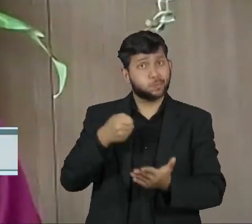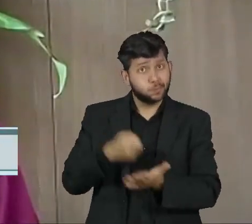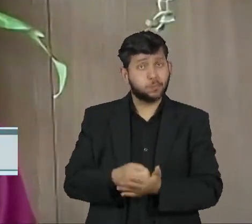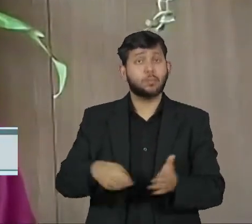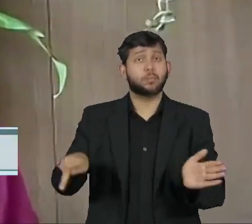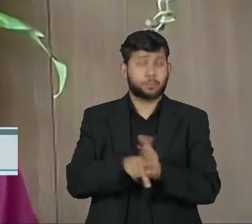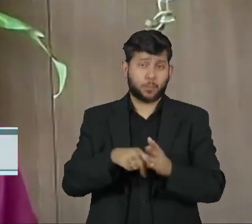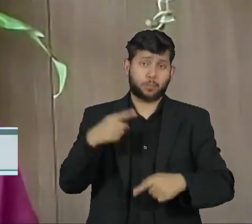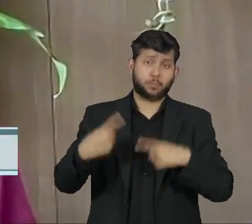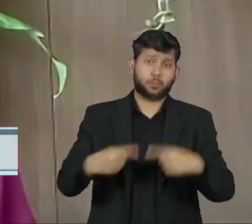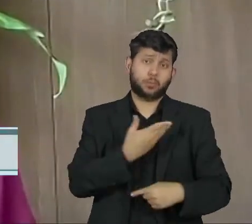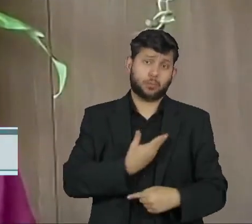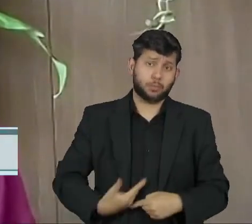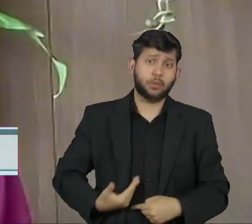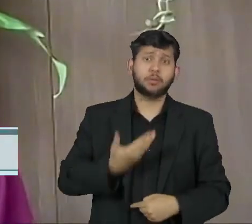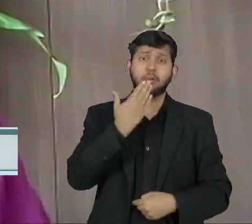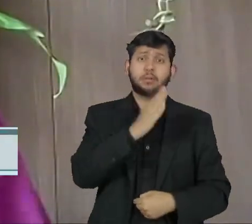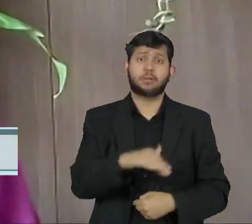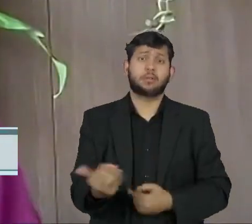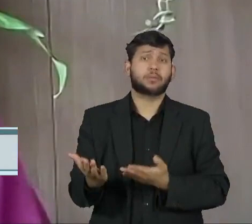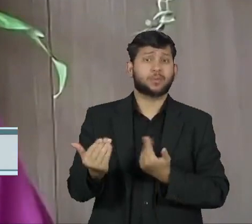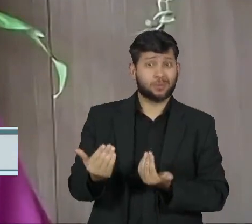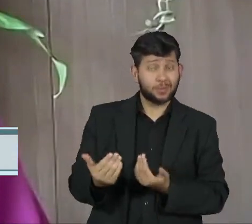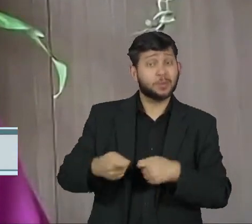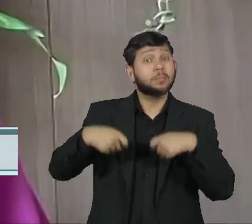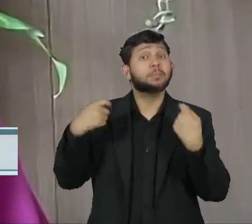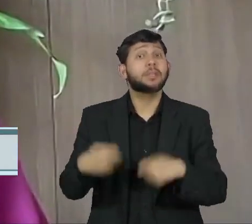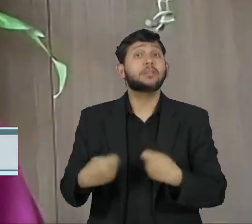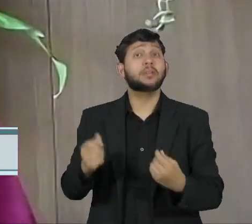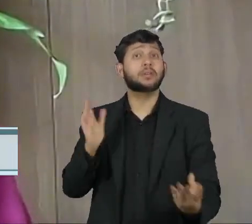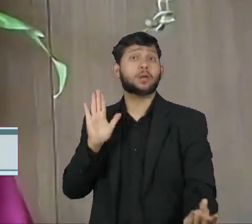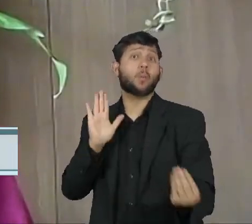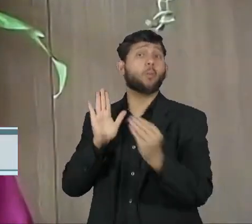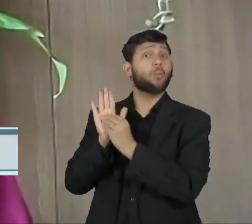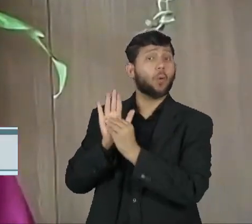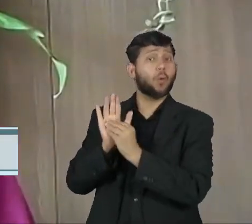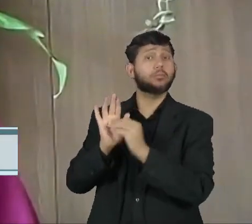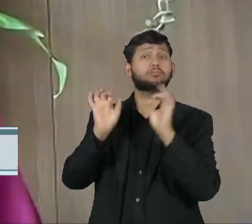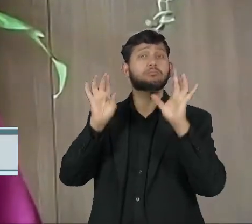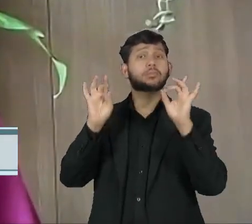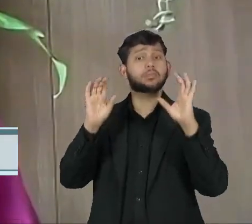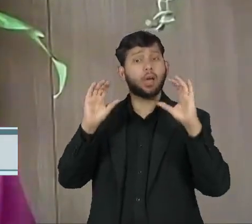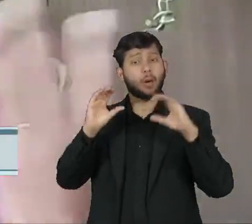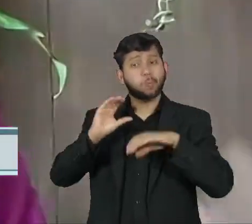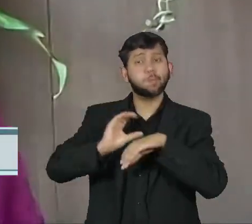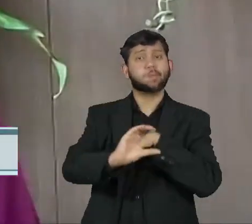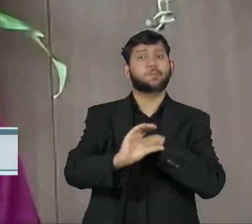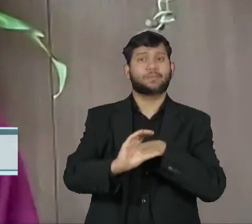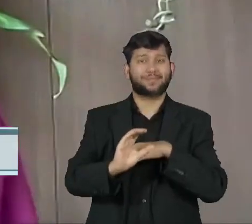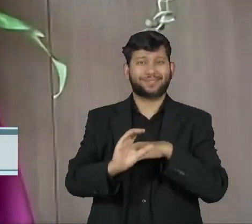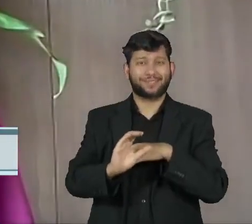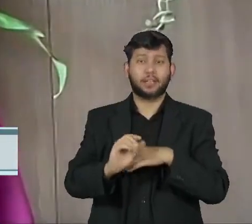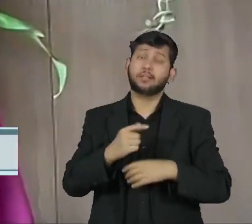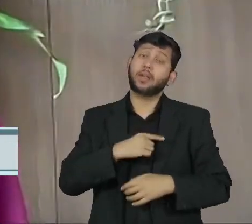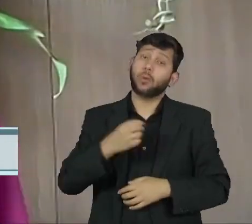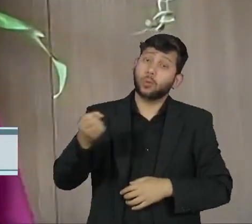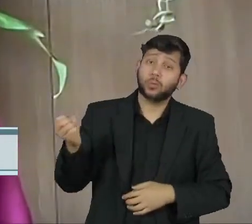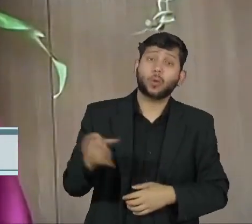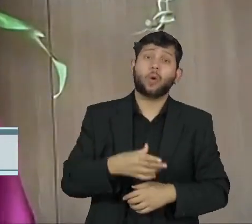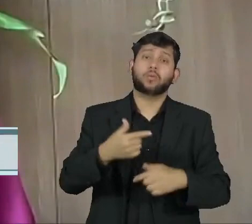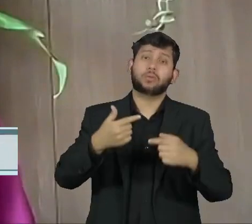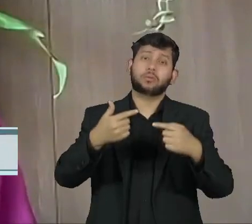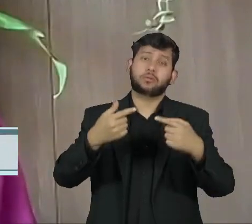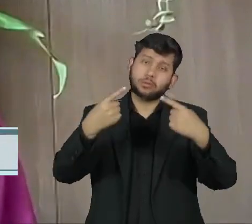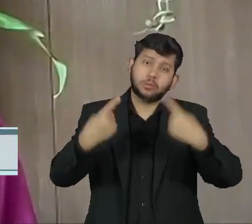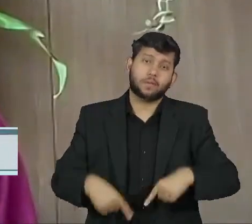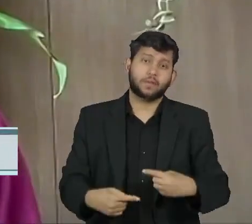políticas públicas de crianças e adolescentes deve ser feito de forma privilegiada. Existem novos desafios ainda